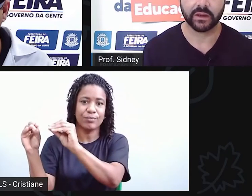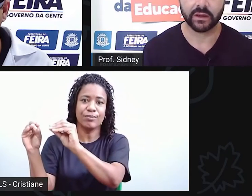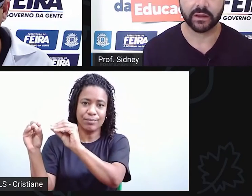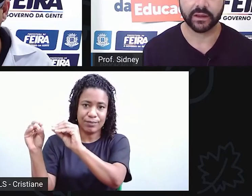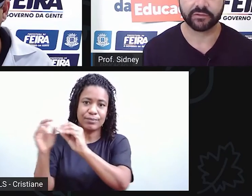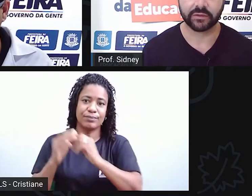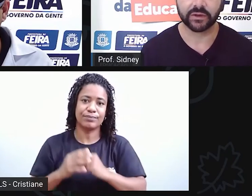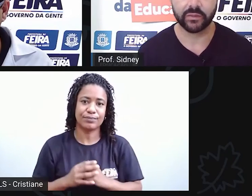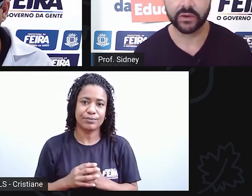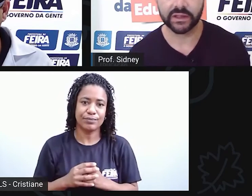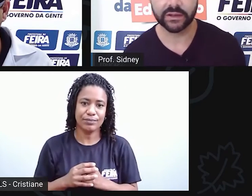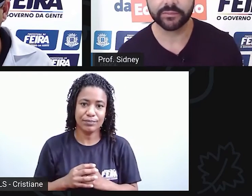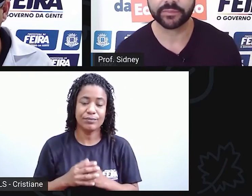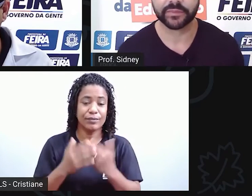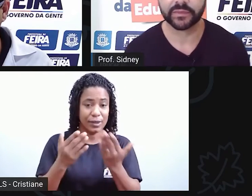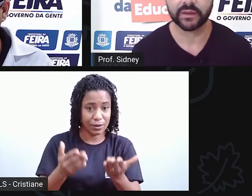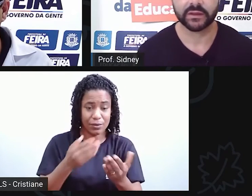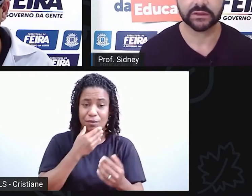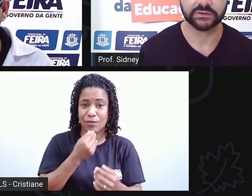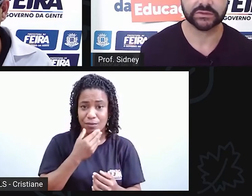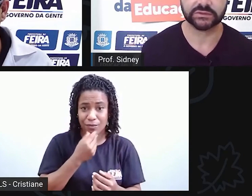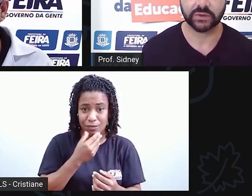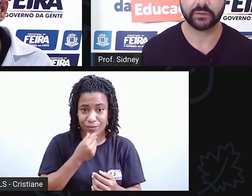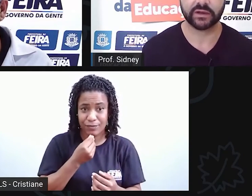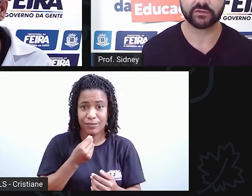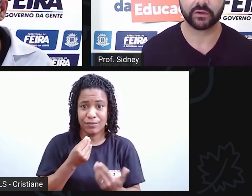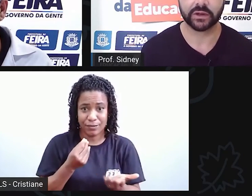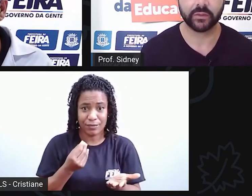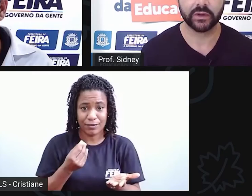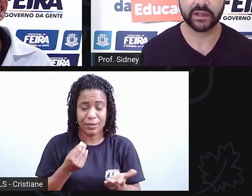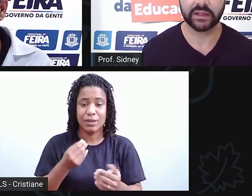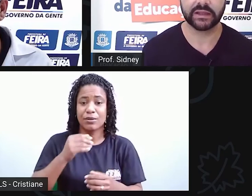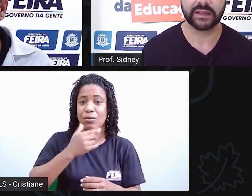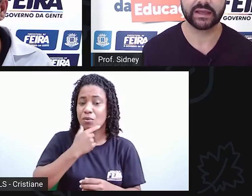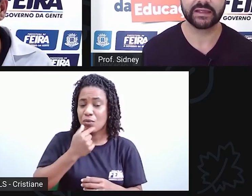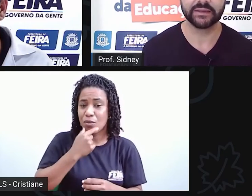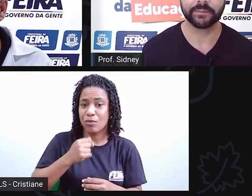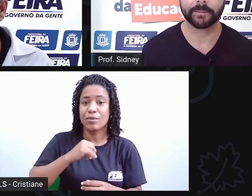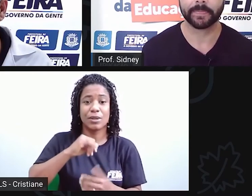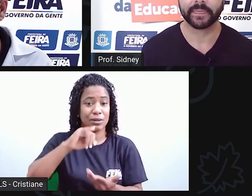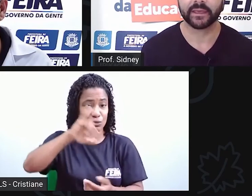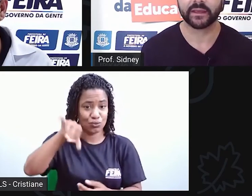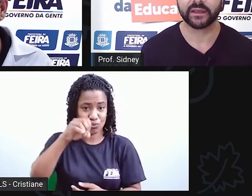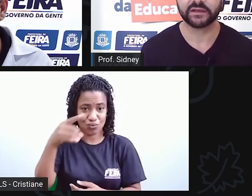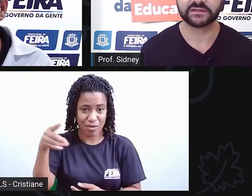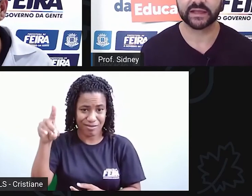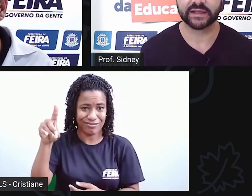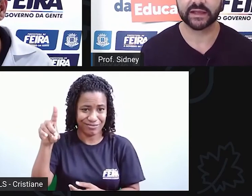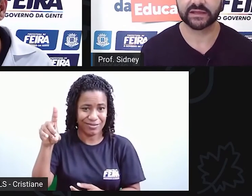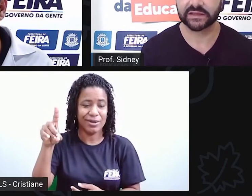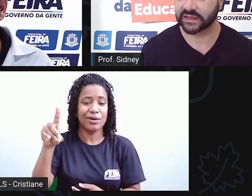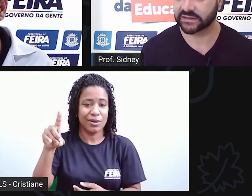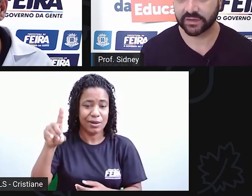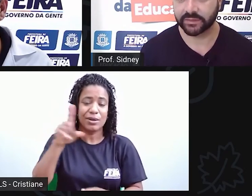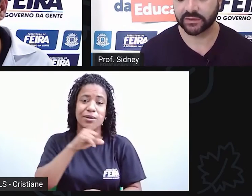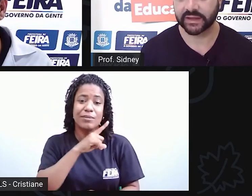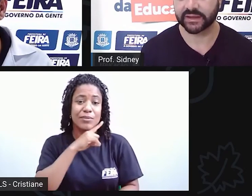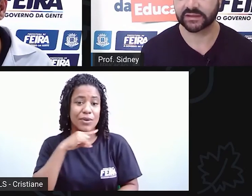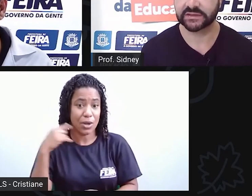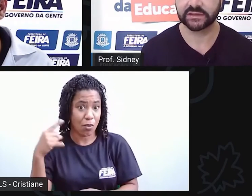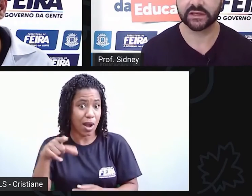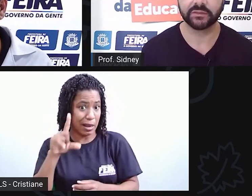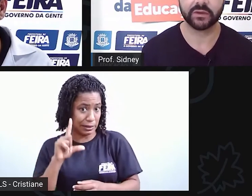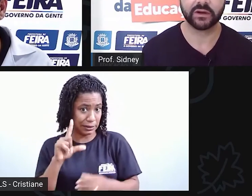Falcão morrer, João Amorim Falcão morrer, e aí ele sai da casa e a casa fica